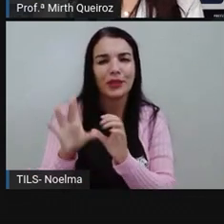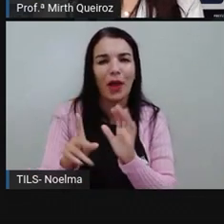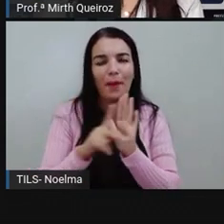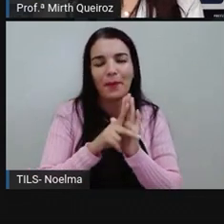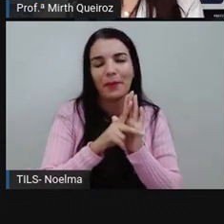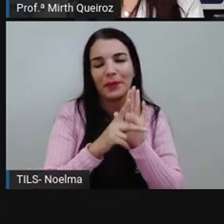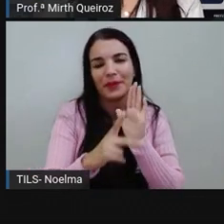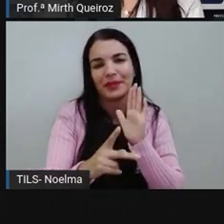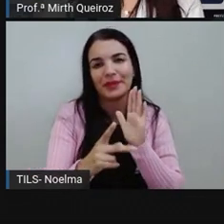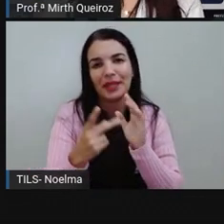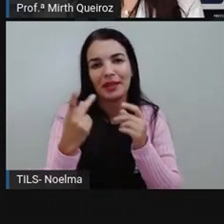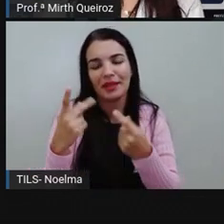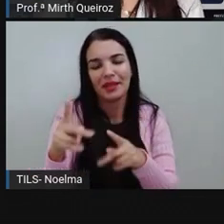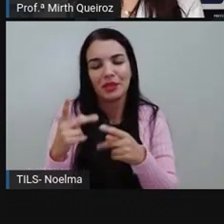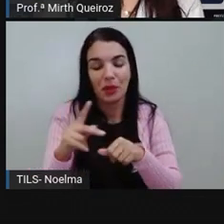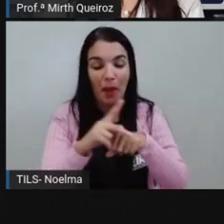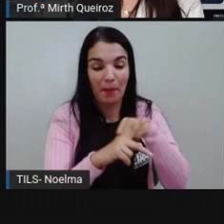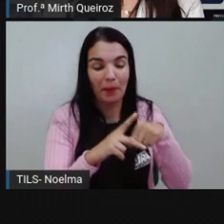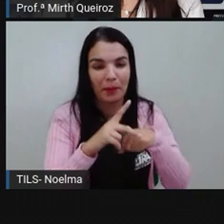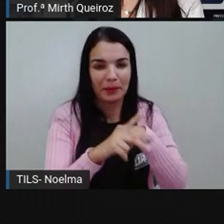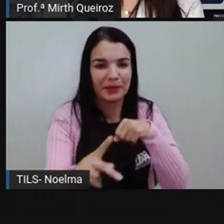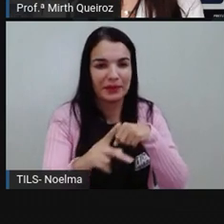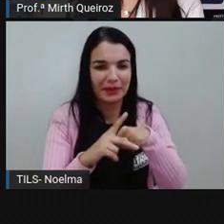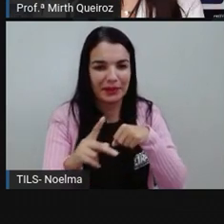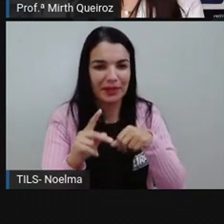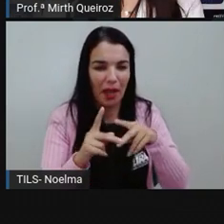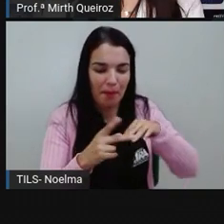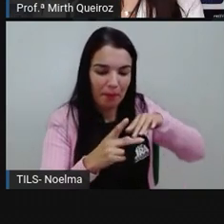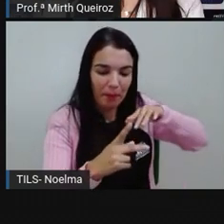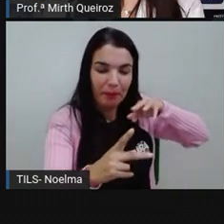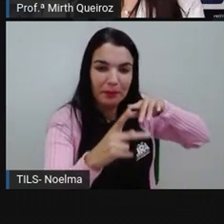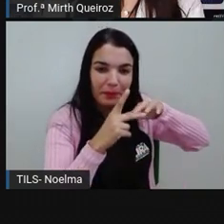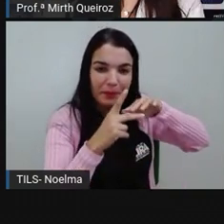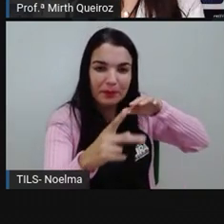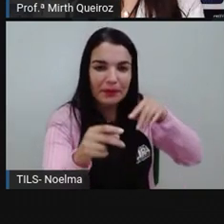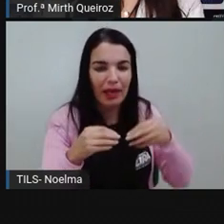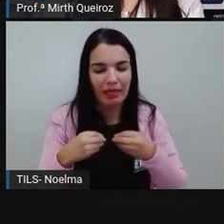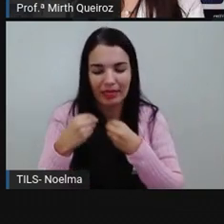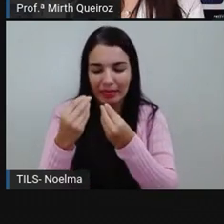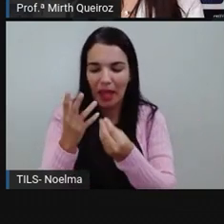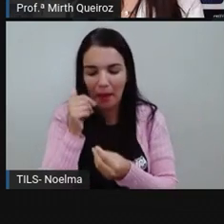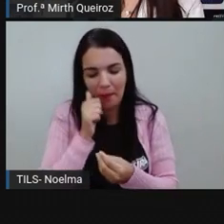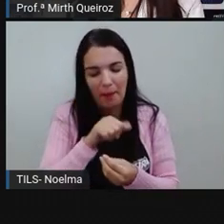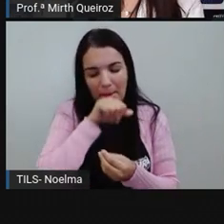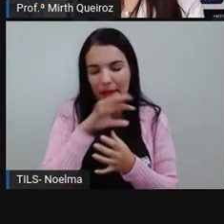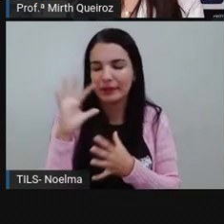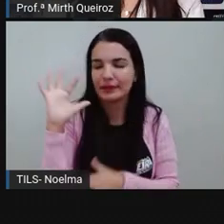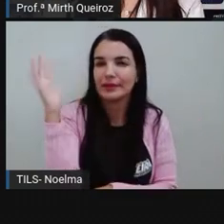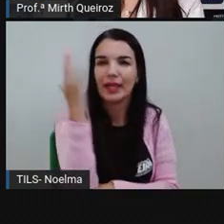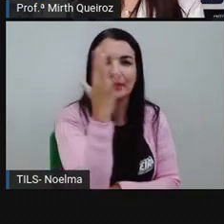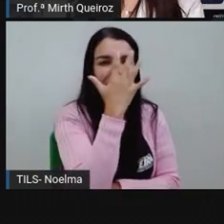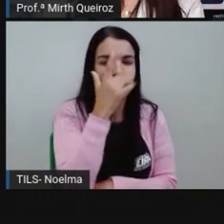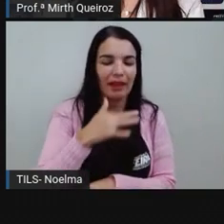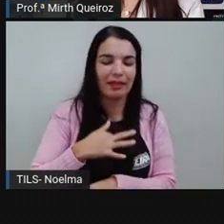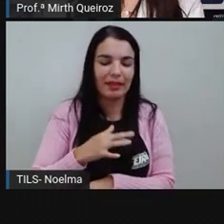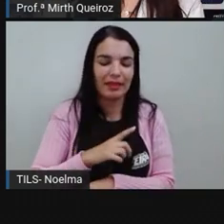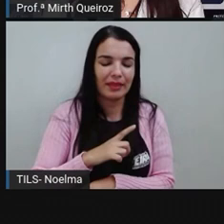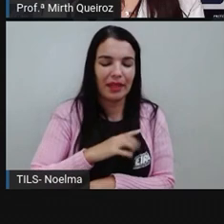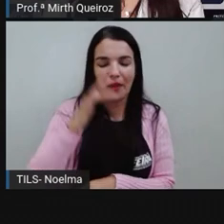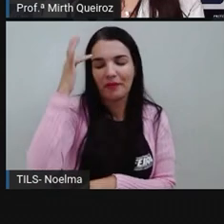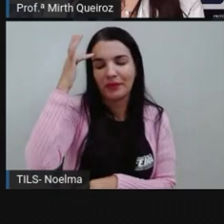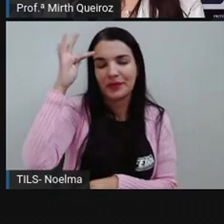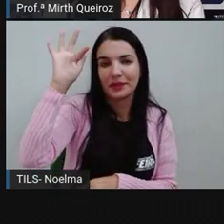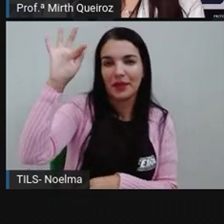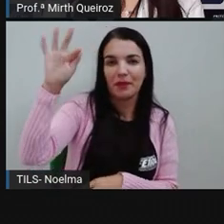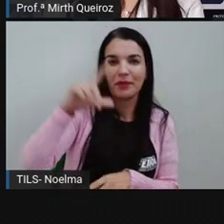pela sua poesia. Doutor, a mãe natureza. Com tanta filosofia, fez o sol e a